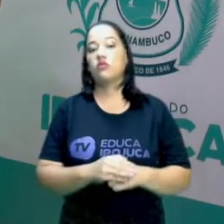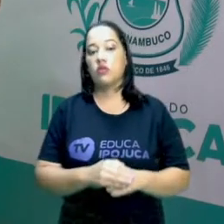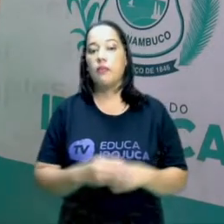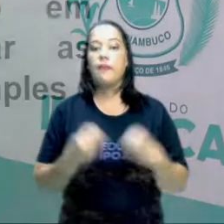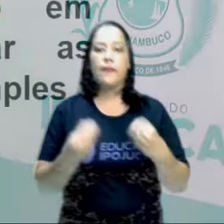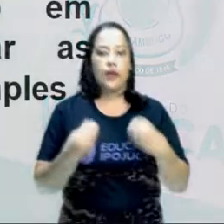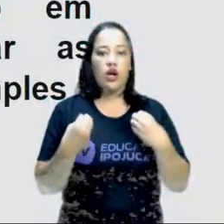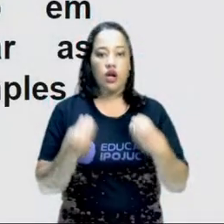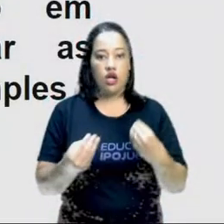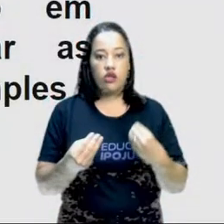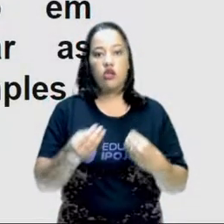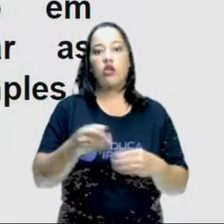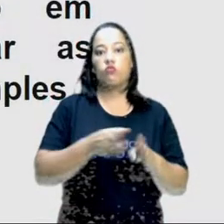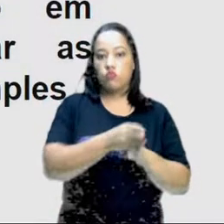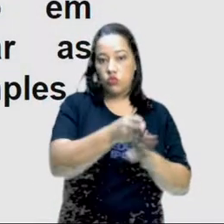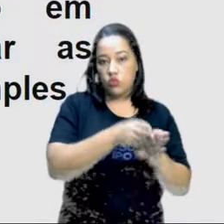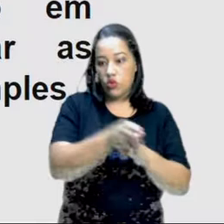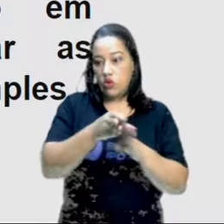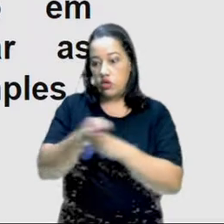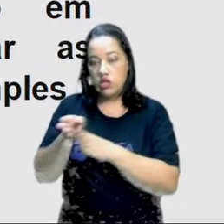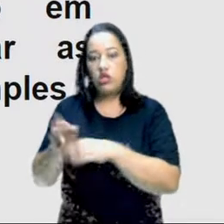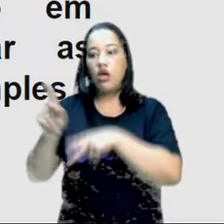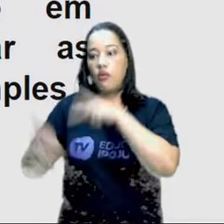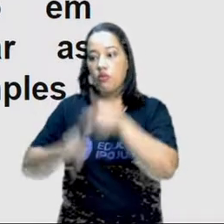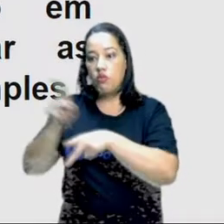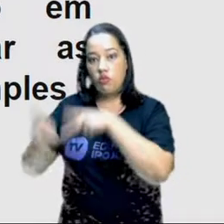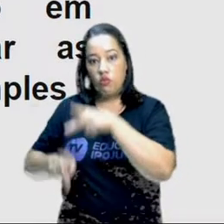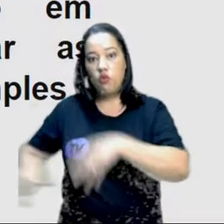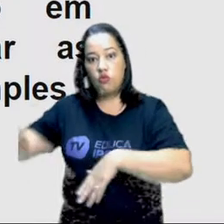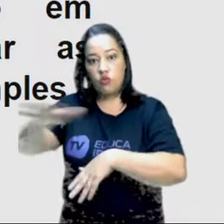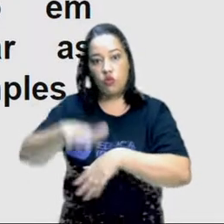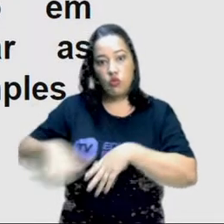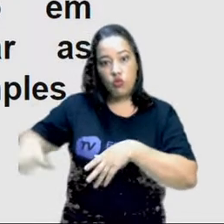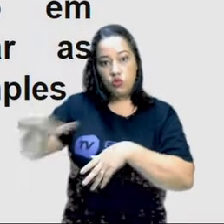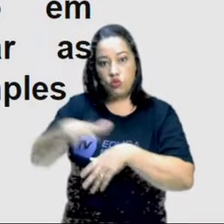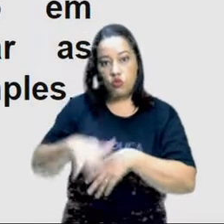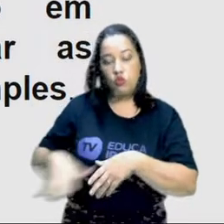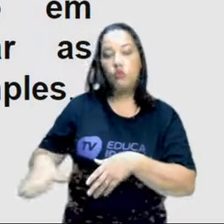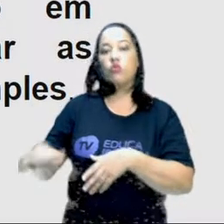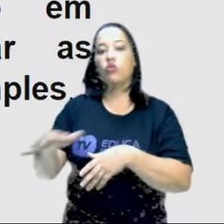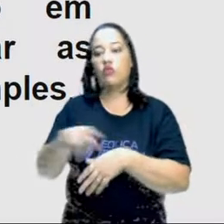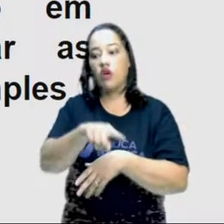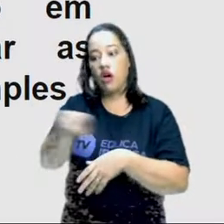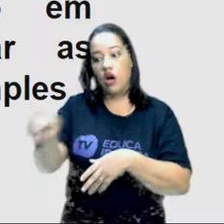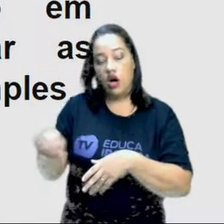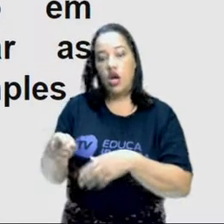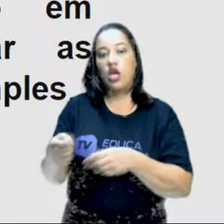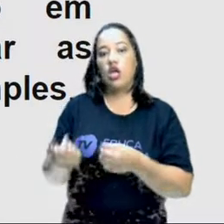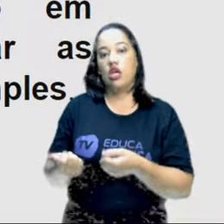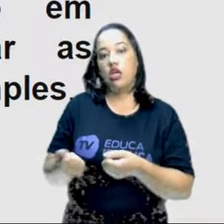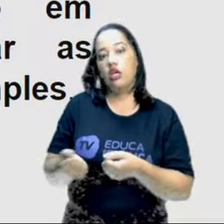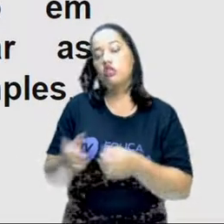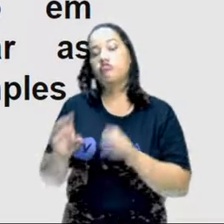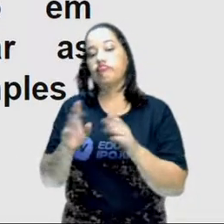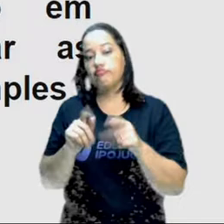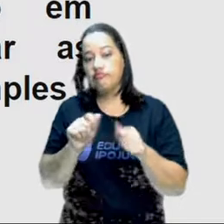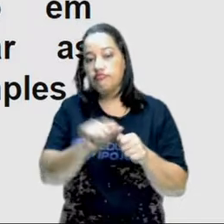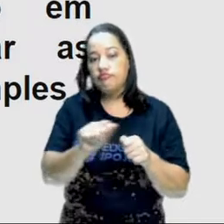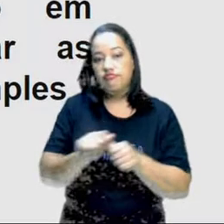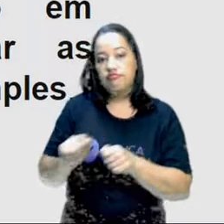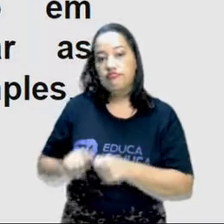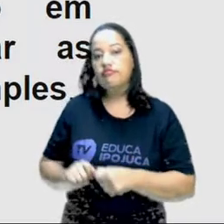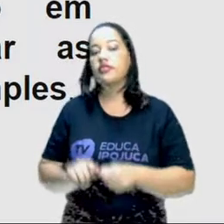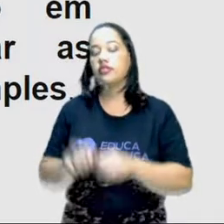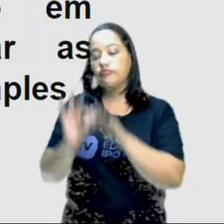de orientar a população e enganjar o público em causas ou orientar as pessoas de